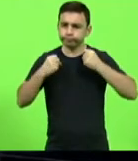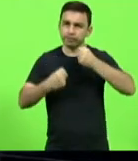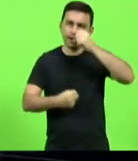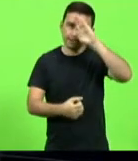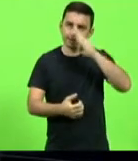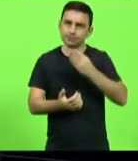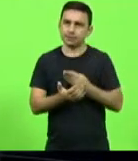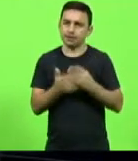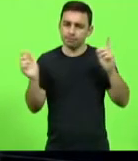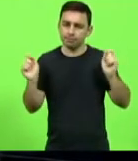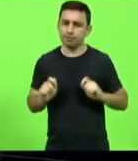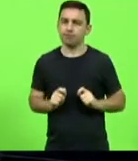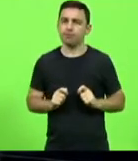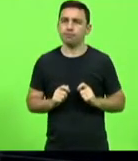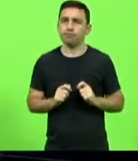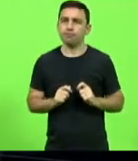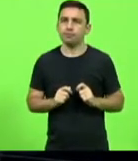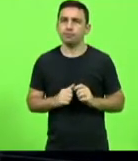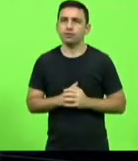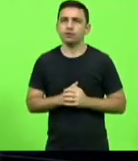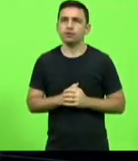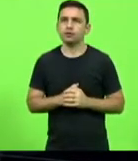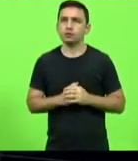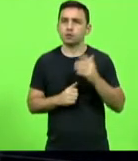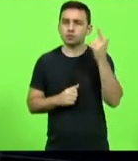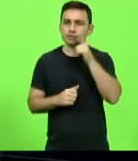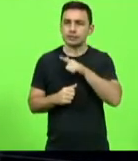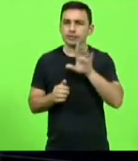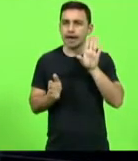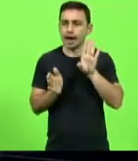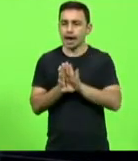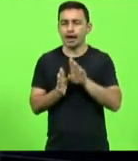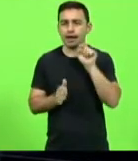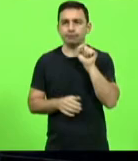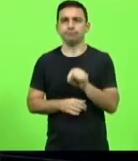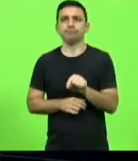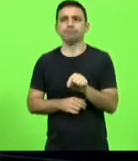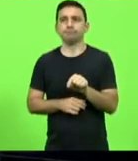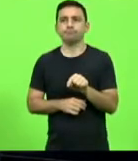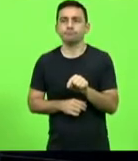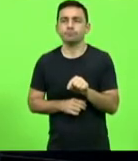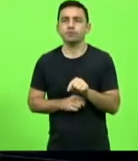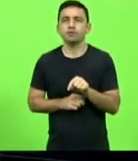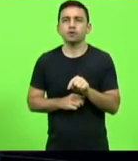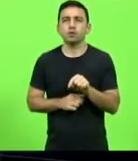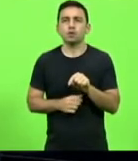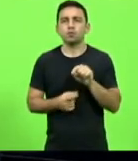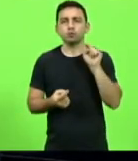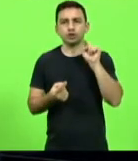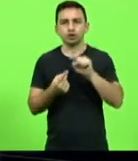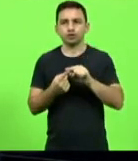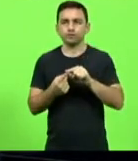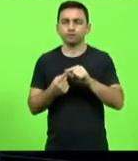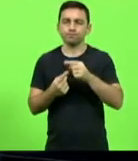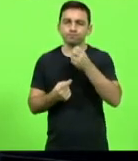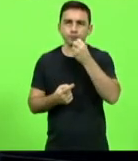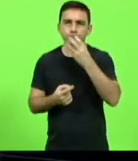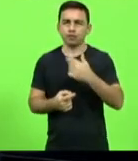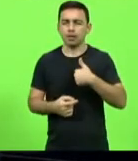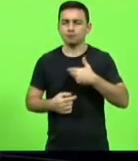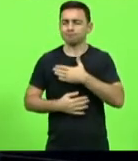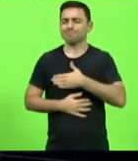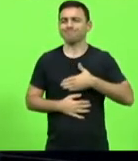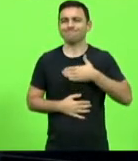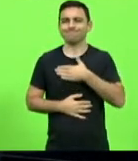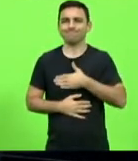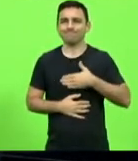podia e chegar aonde ela chegou então parabéns a todos e é um orgulho para mim que